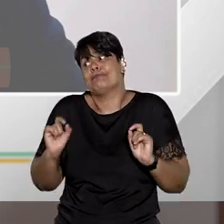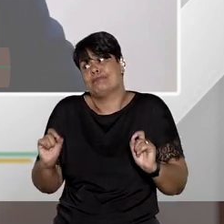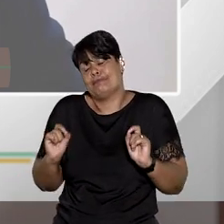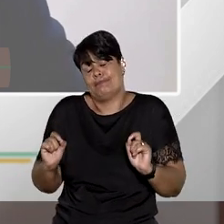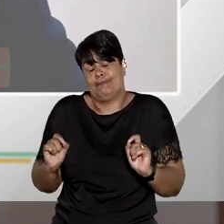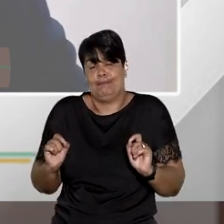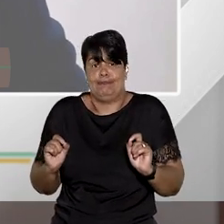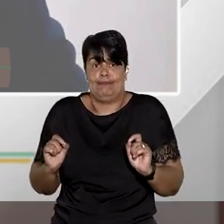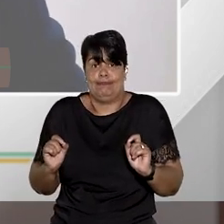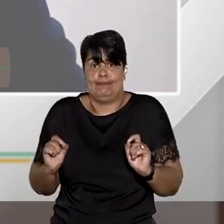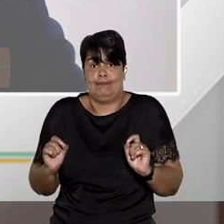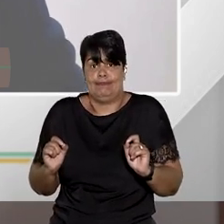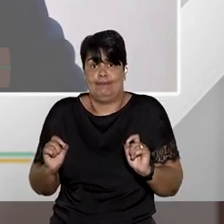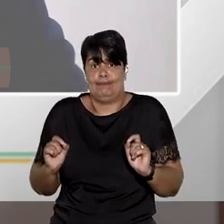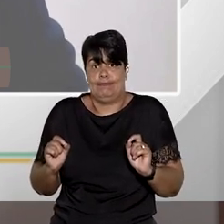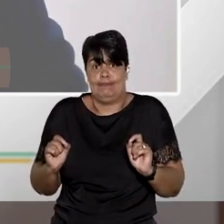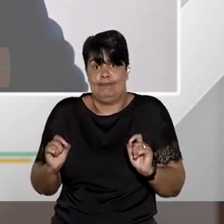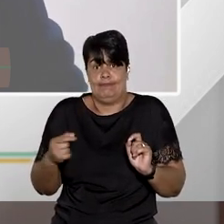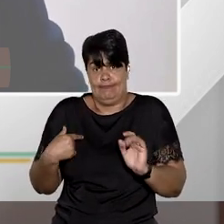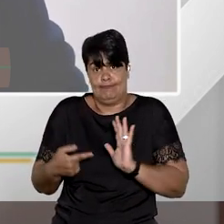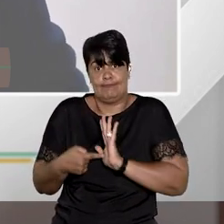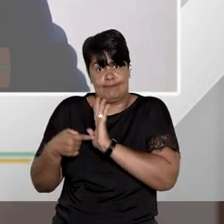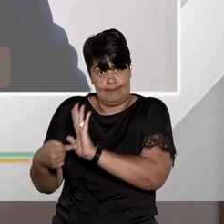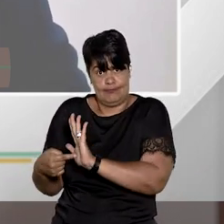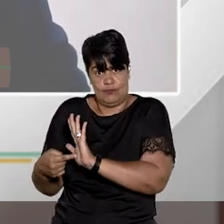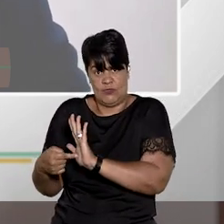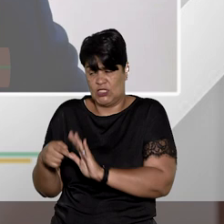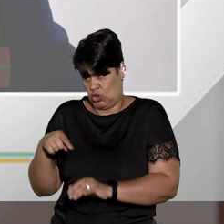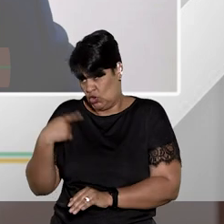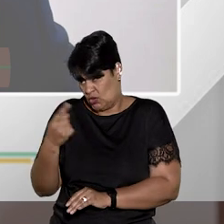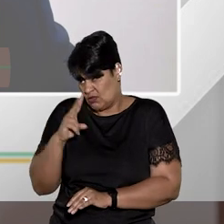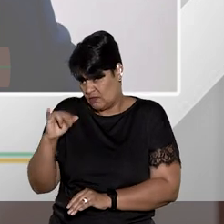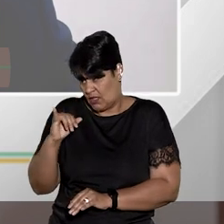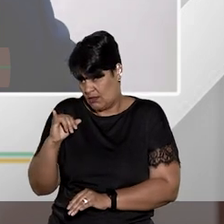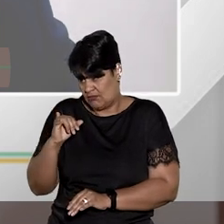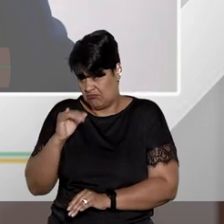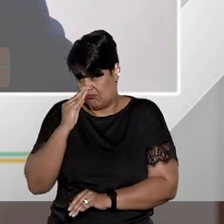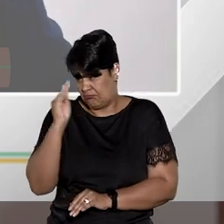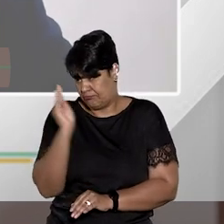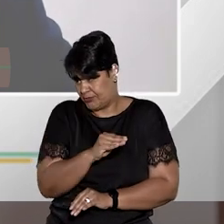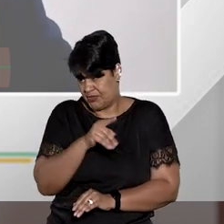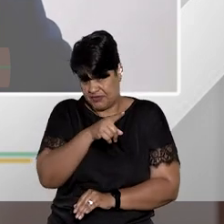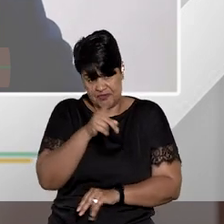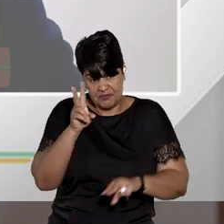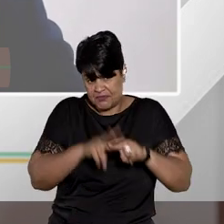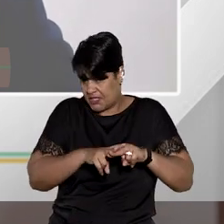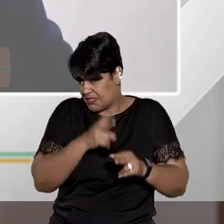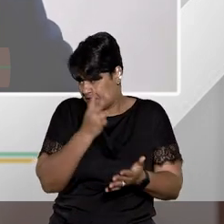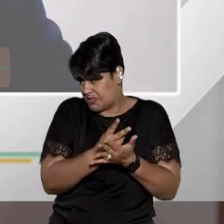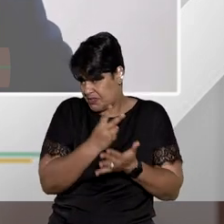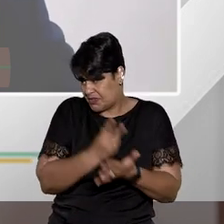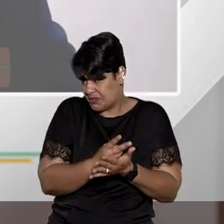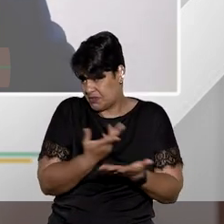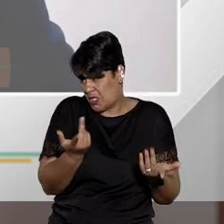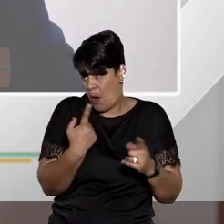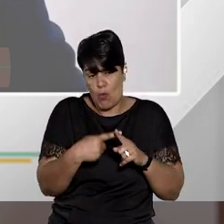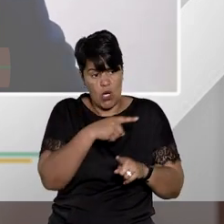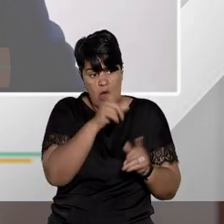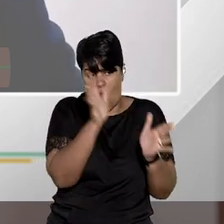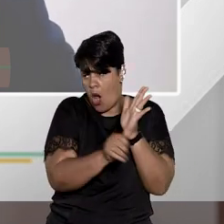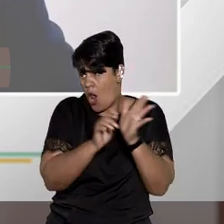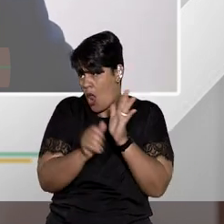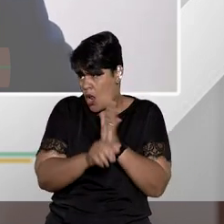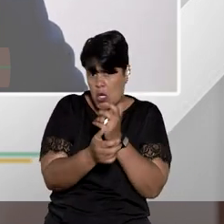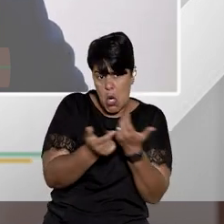E aí, o que a gente pode fazer nessa situação? Vai deixar a pessoa presa e ser obrigada a cumprir pena por furto